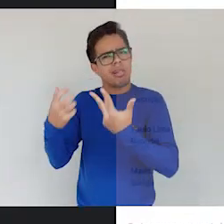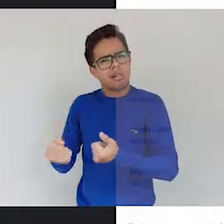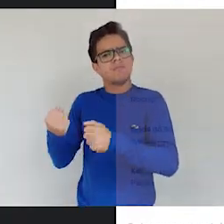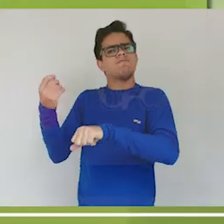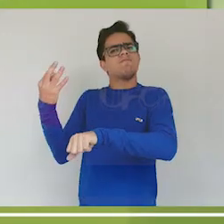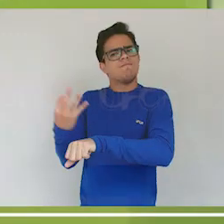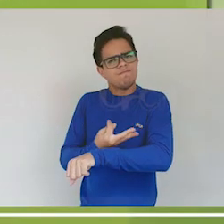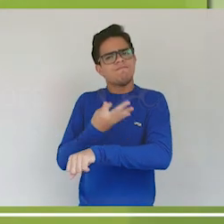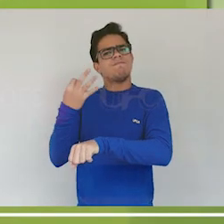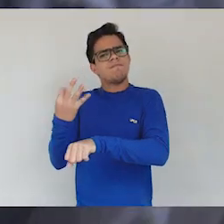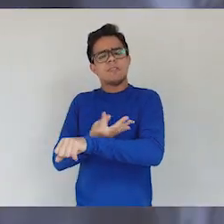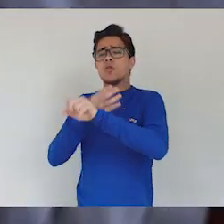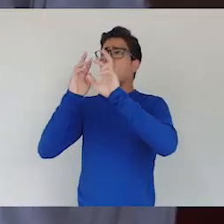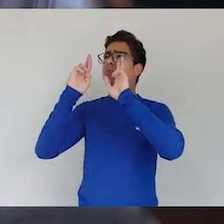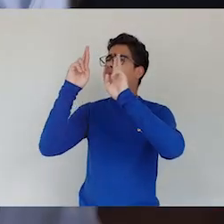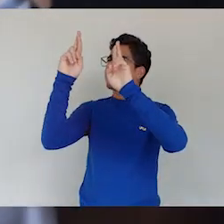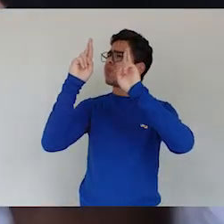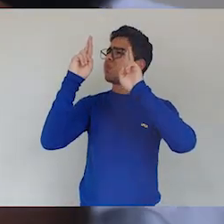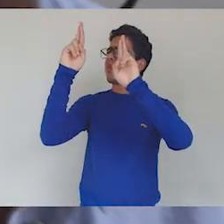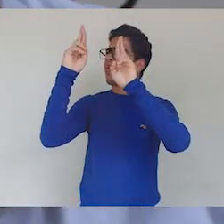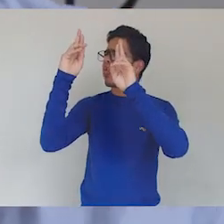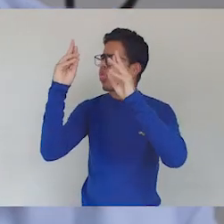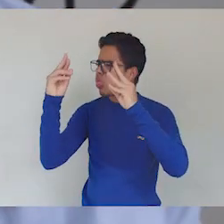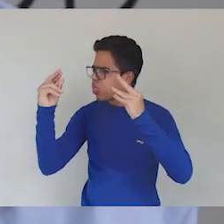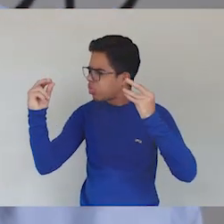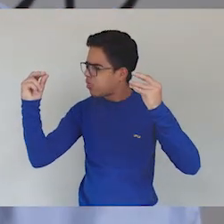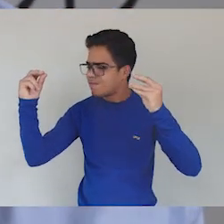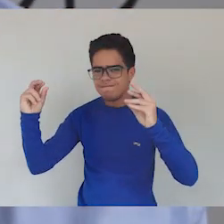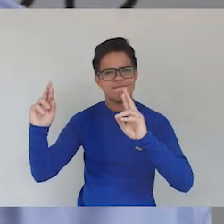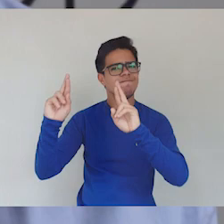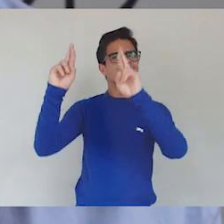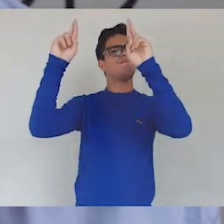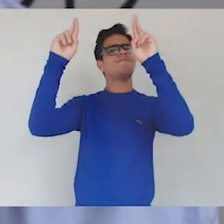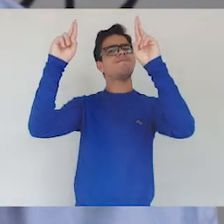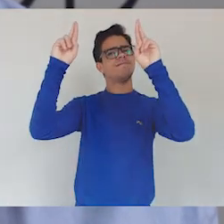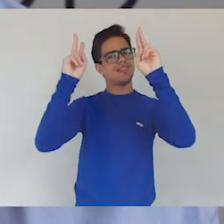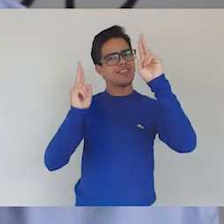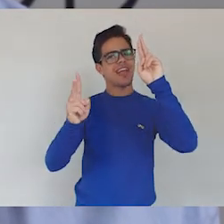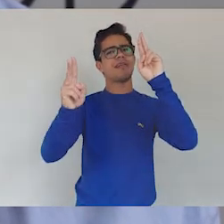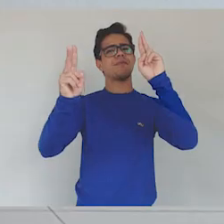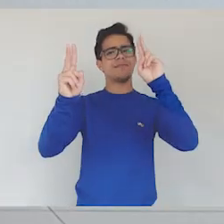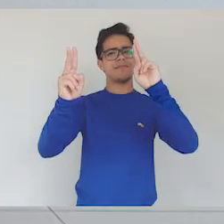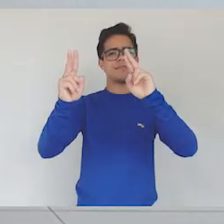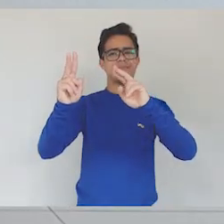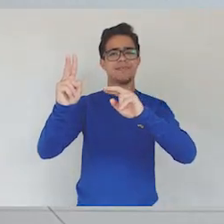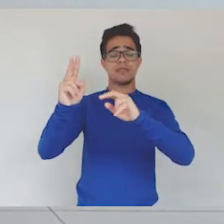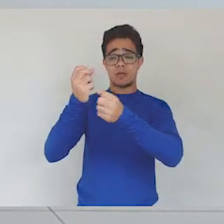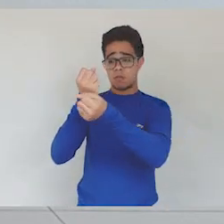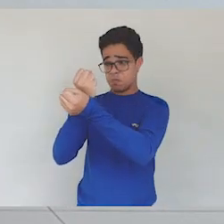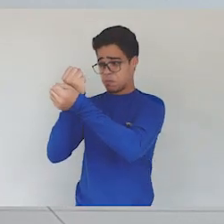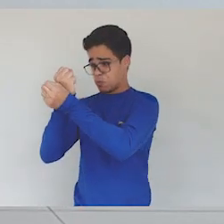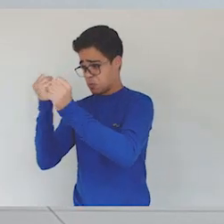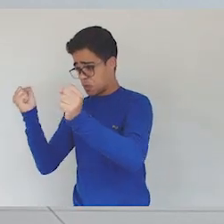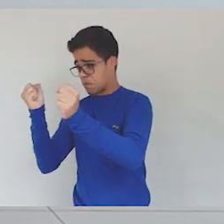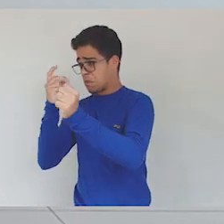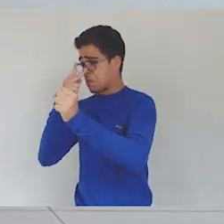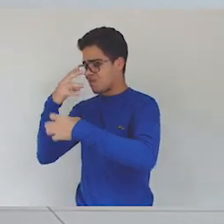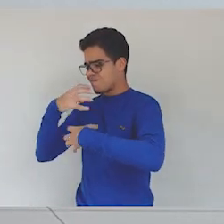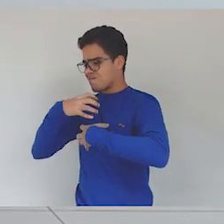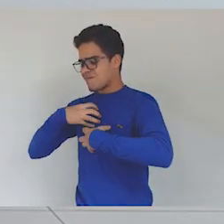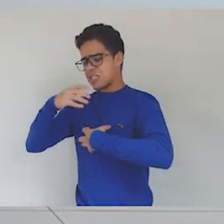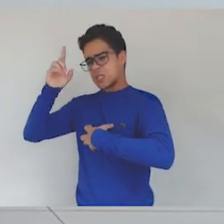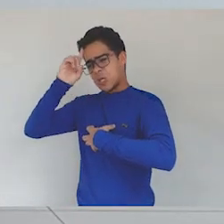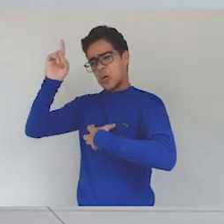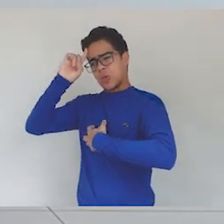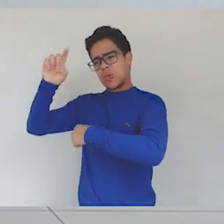a insistência da esperança. Afinal, ela não vai embora mesmo? O impossível nos ocorreu